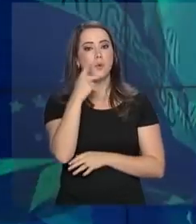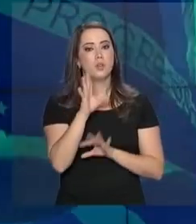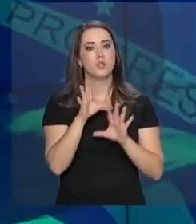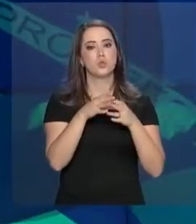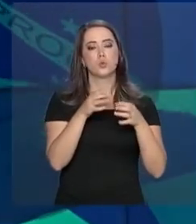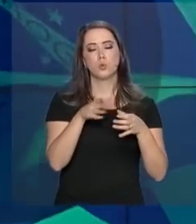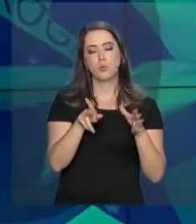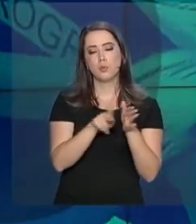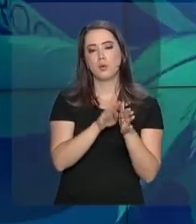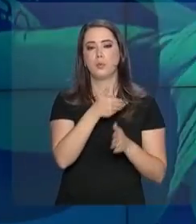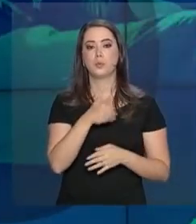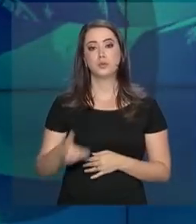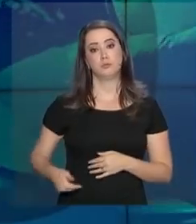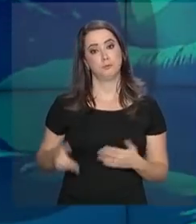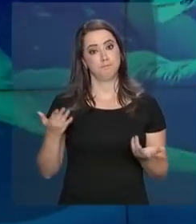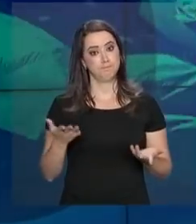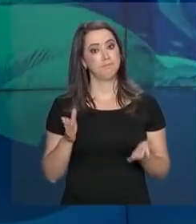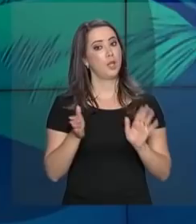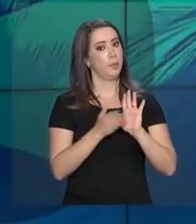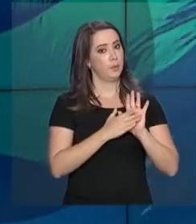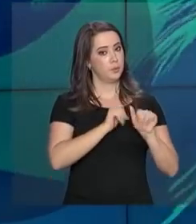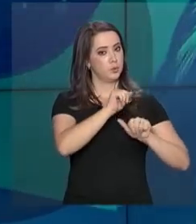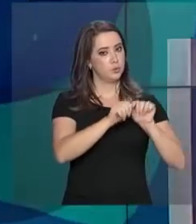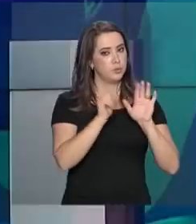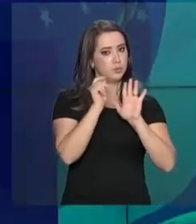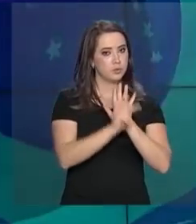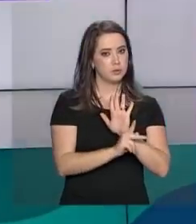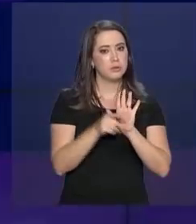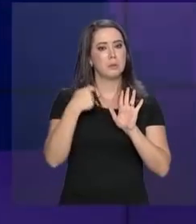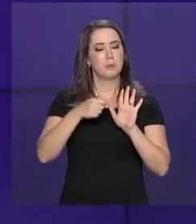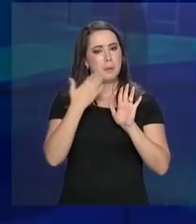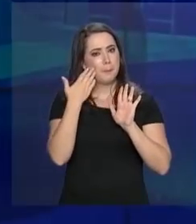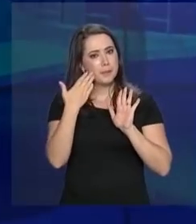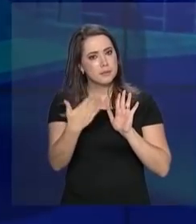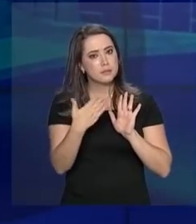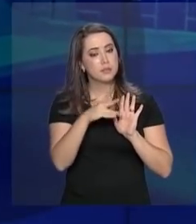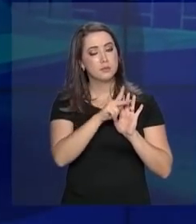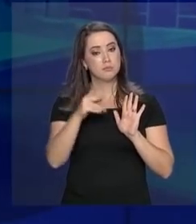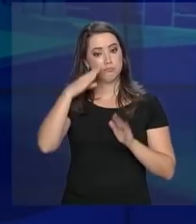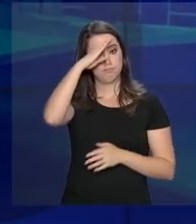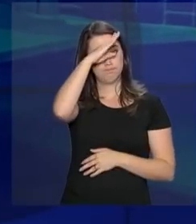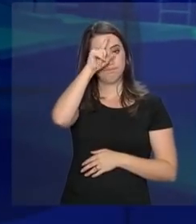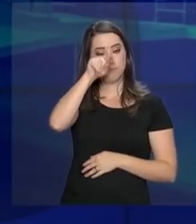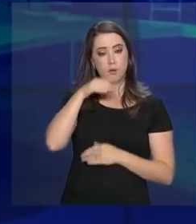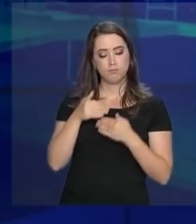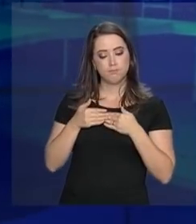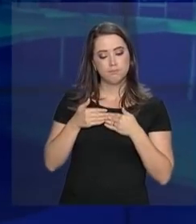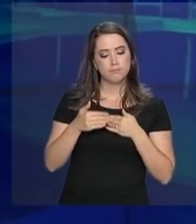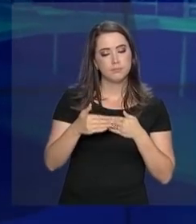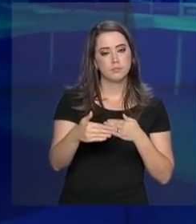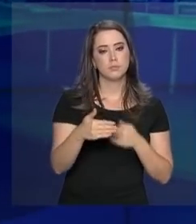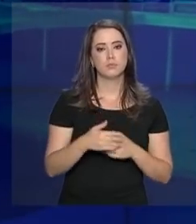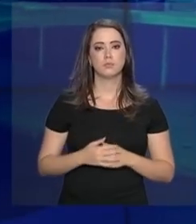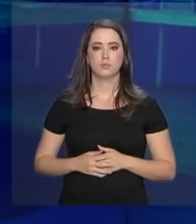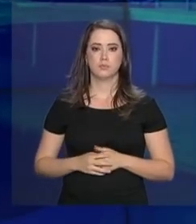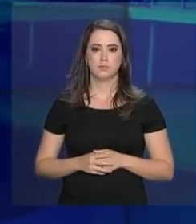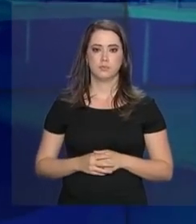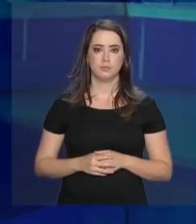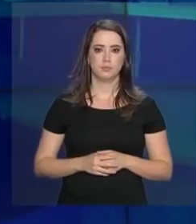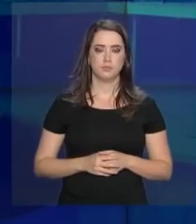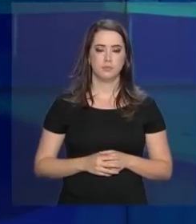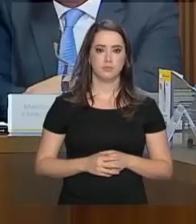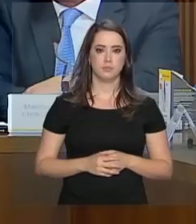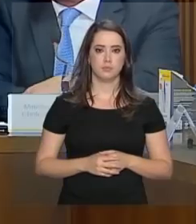estrutura do governo. Já a proposta de reforma da Previdência deve ser apresentada a Jair Bolsonaro nos próximos dias.